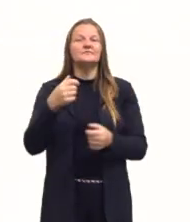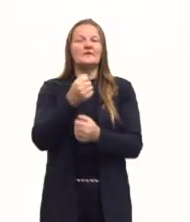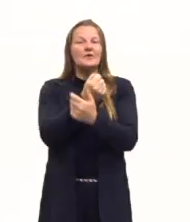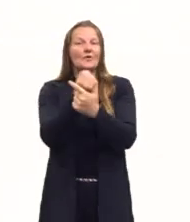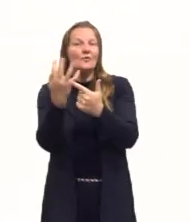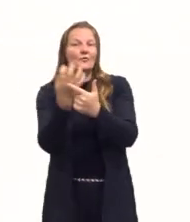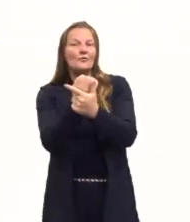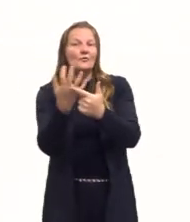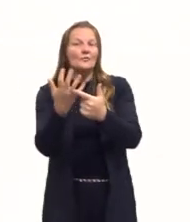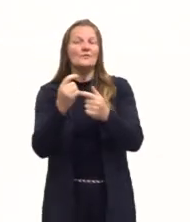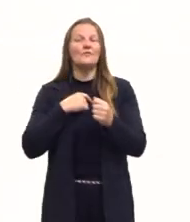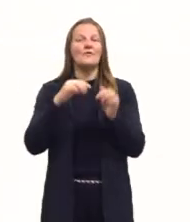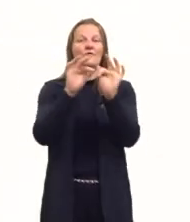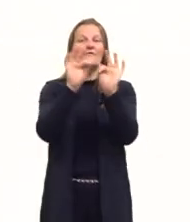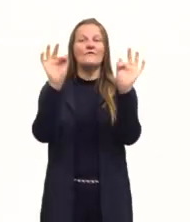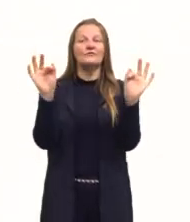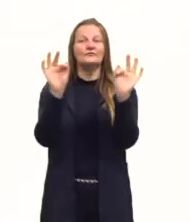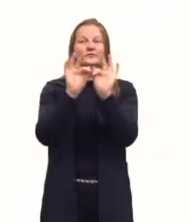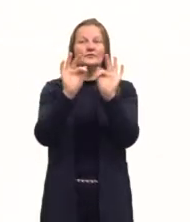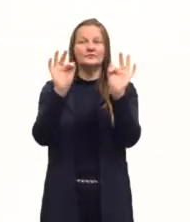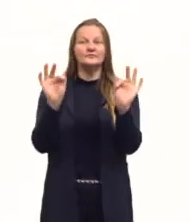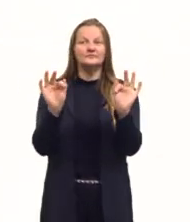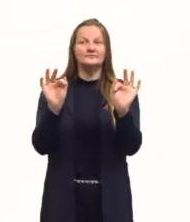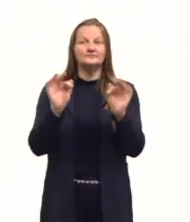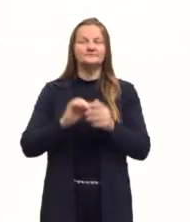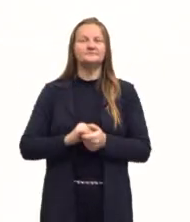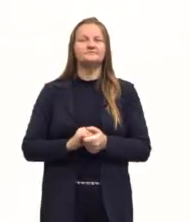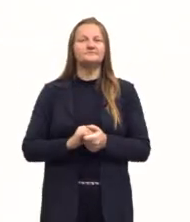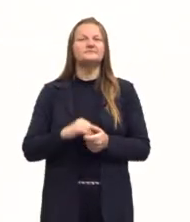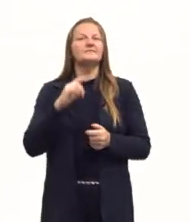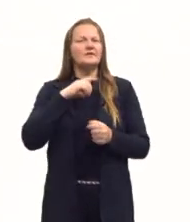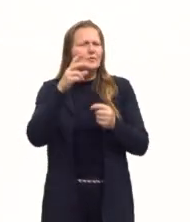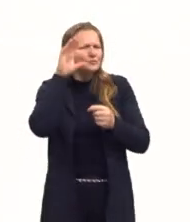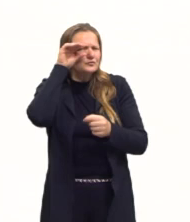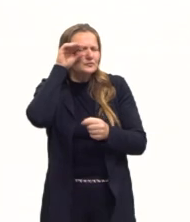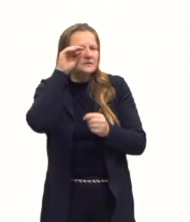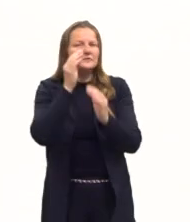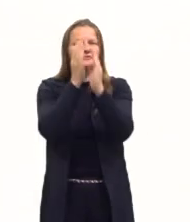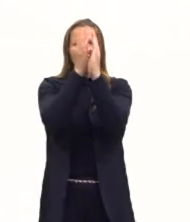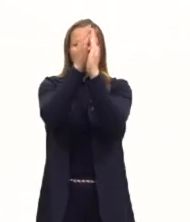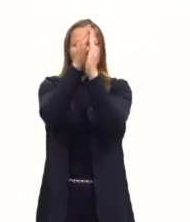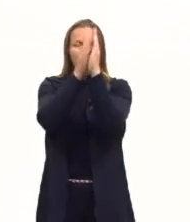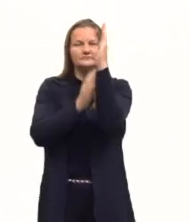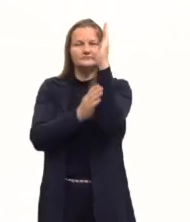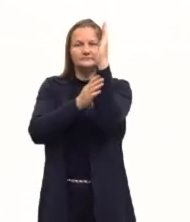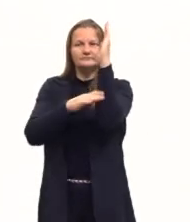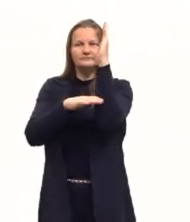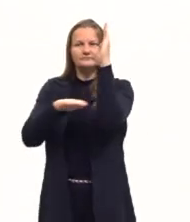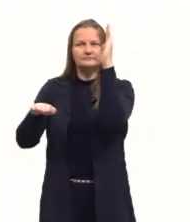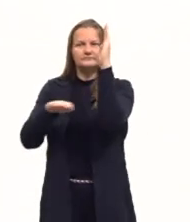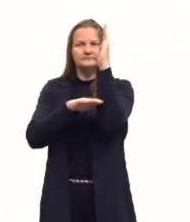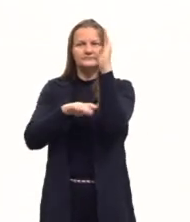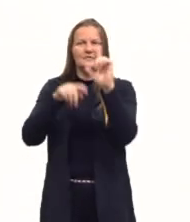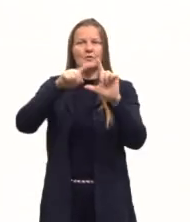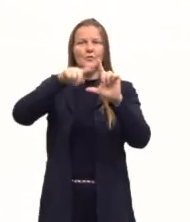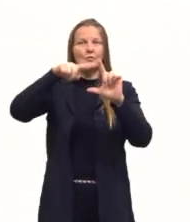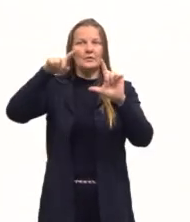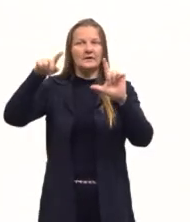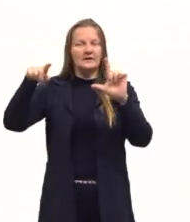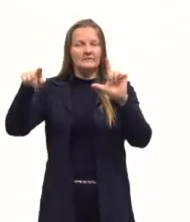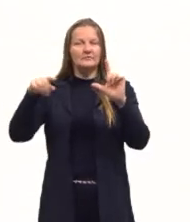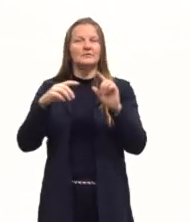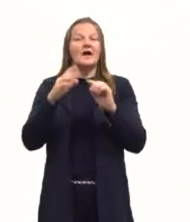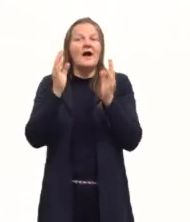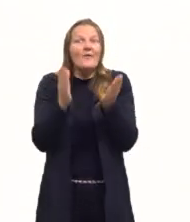através das funções. Nós já vimos um pouco o plano cartesiano, os tipos de gráficos, mas agora